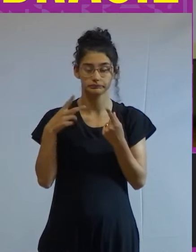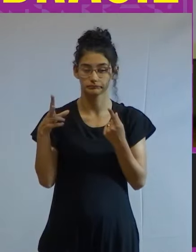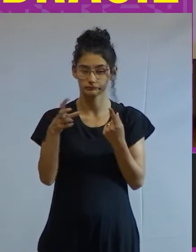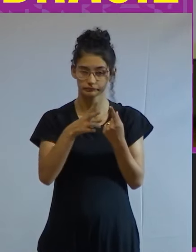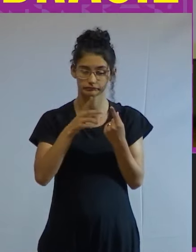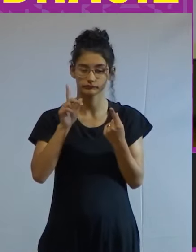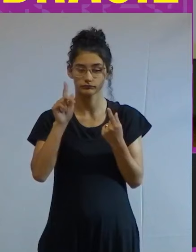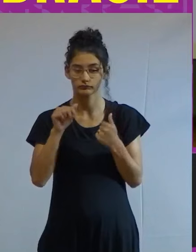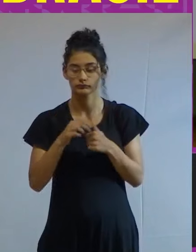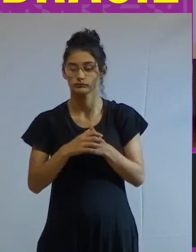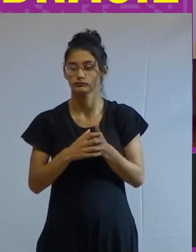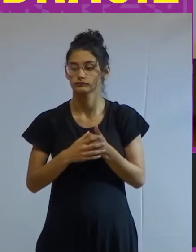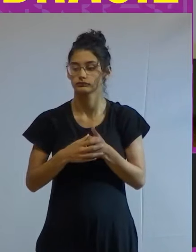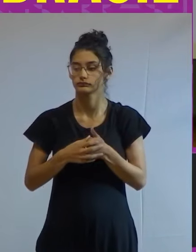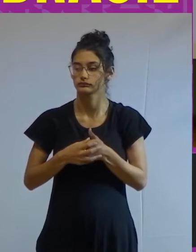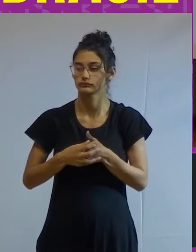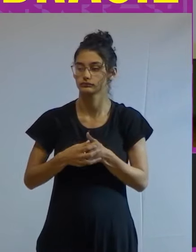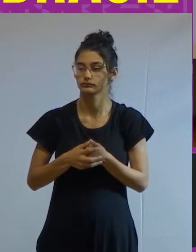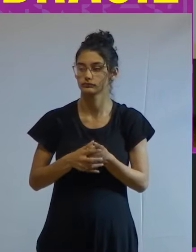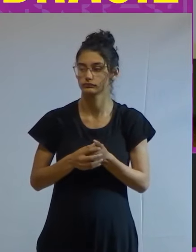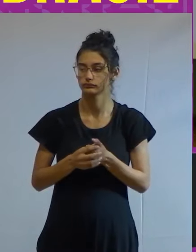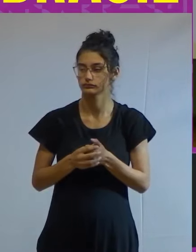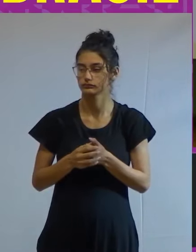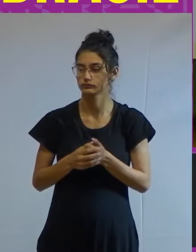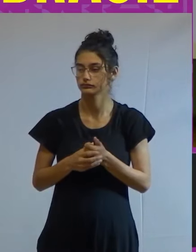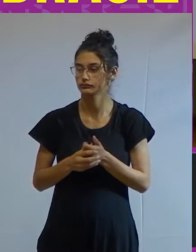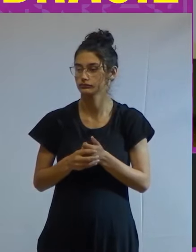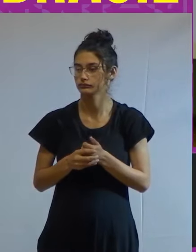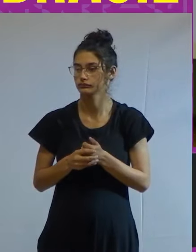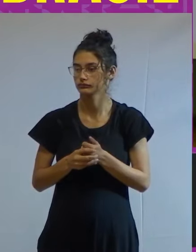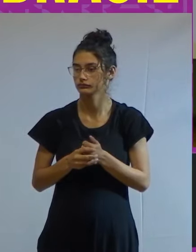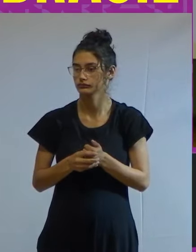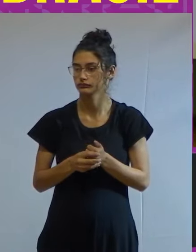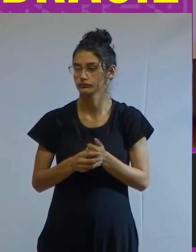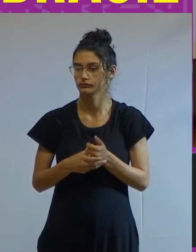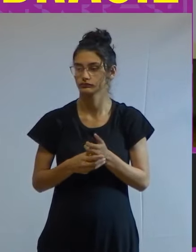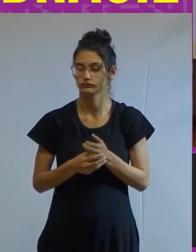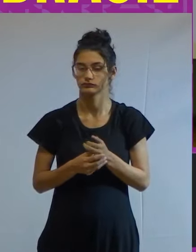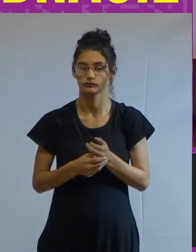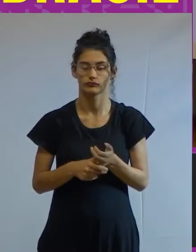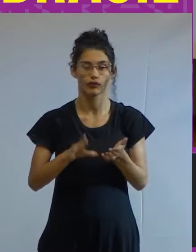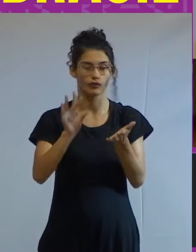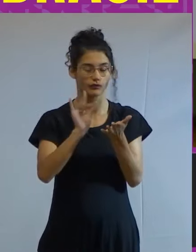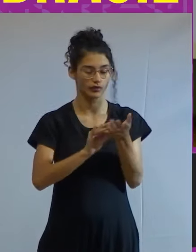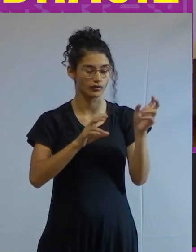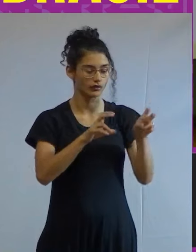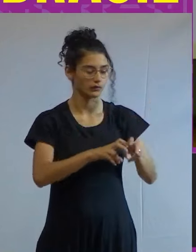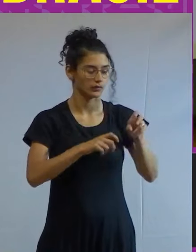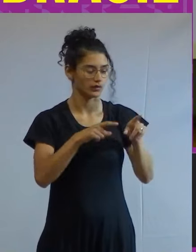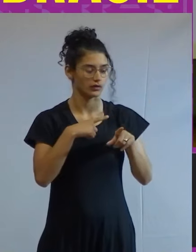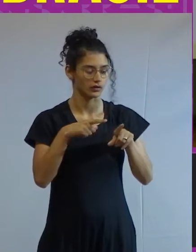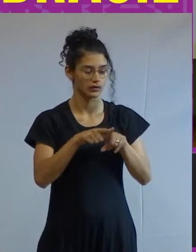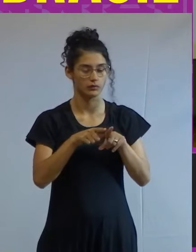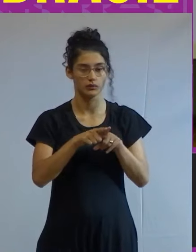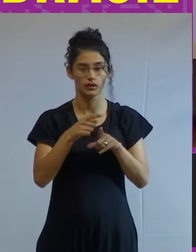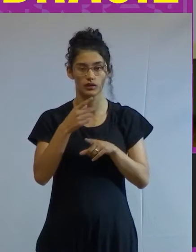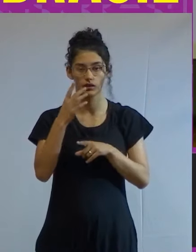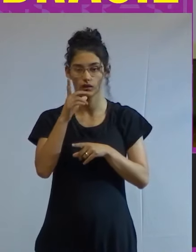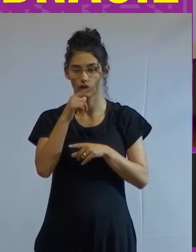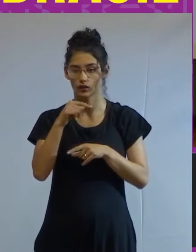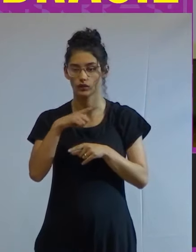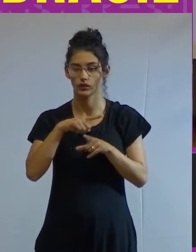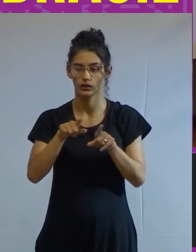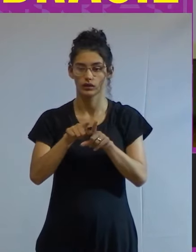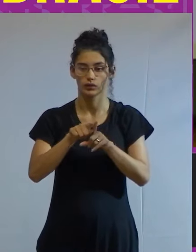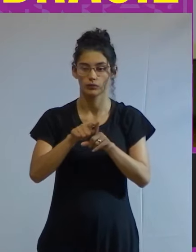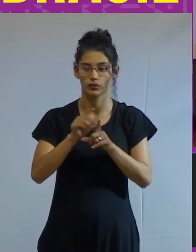é um fato de que a agropecuária e o extrativismo mineral em termos de